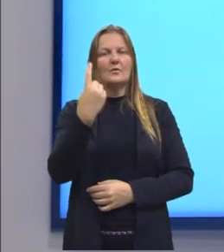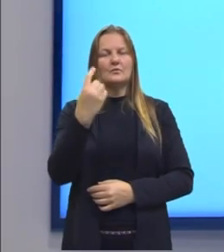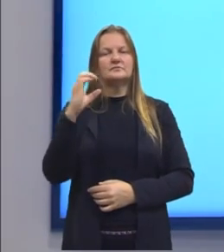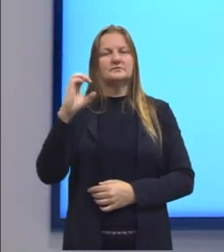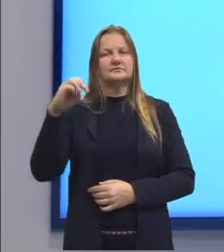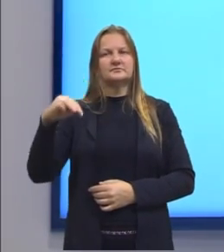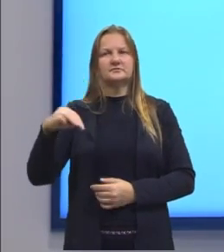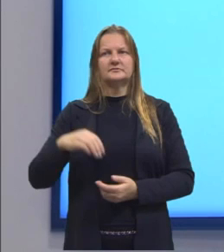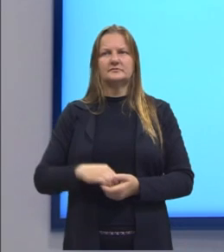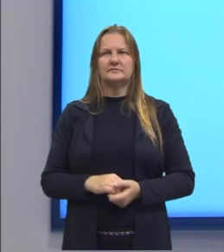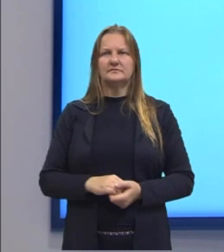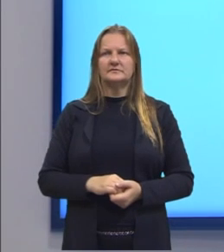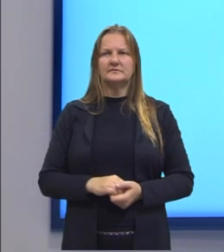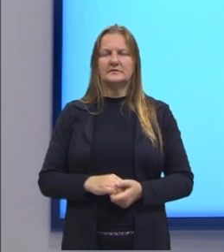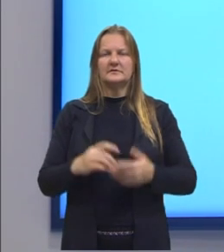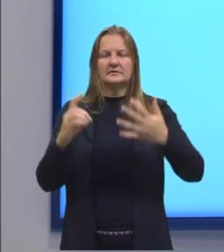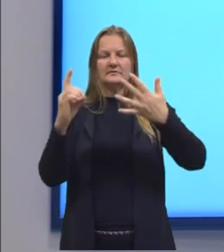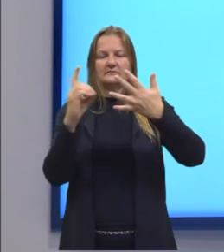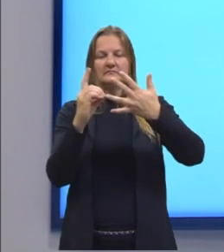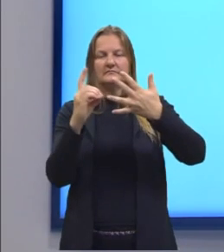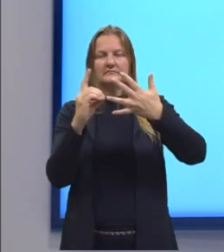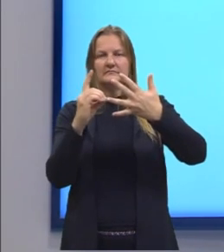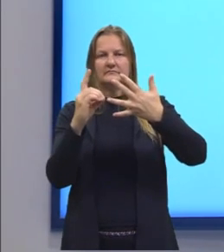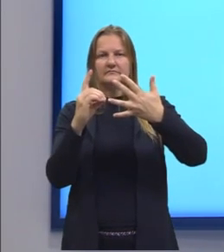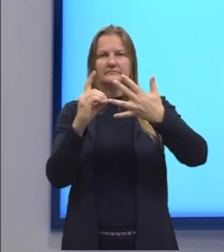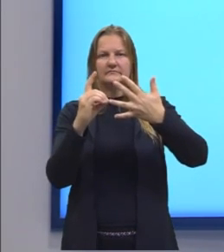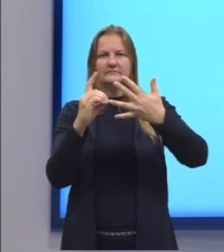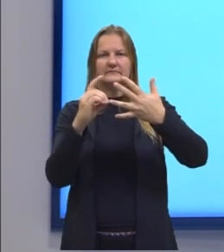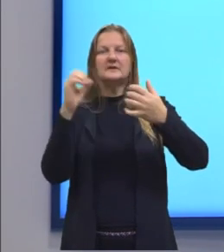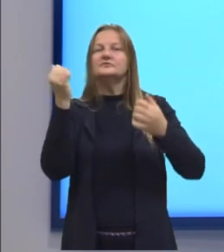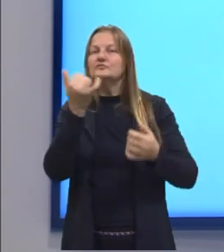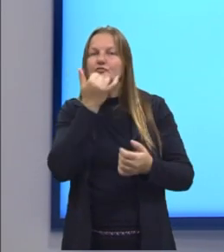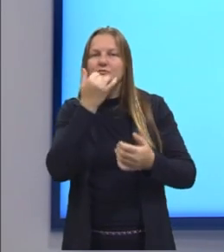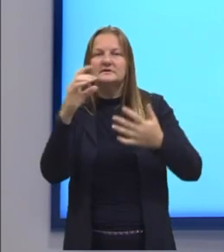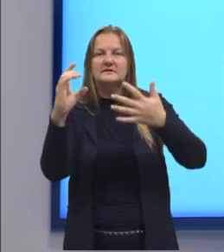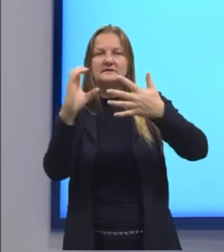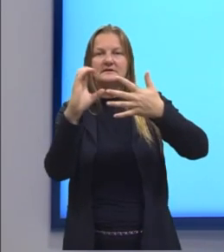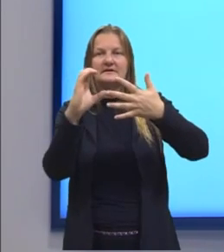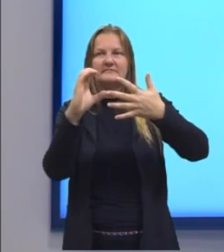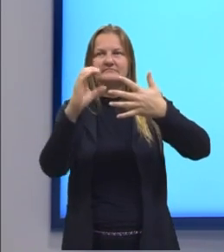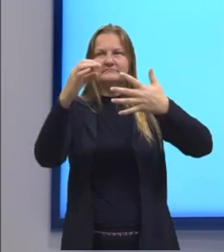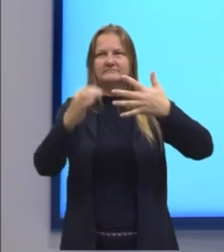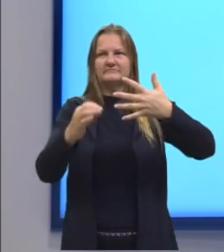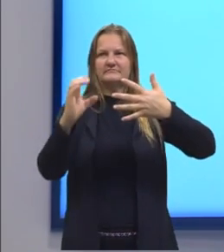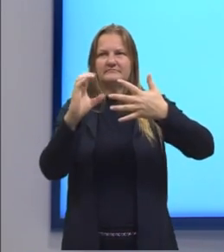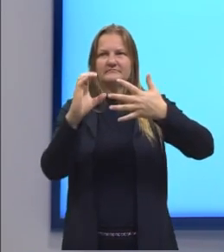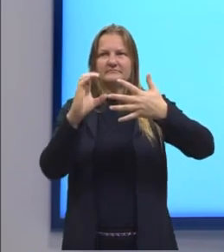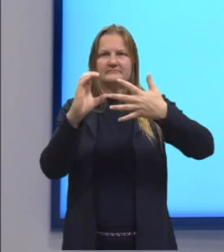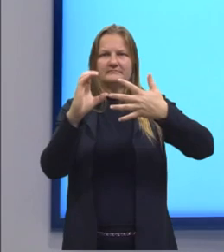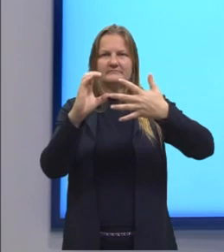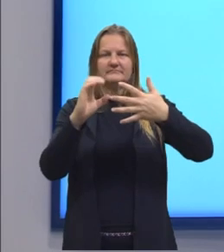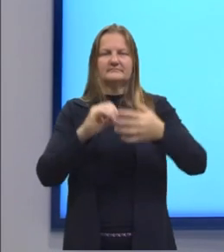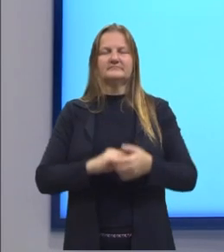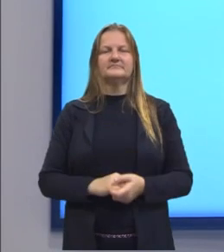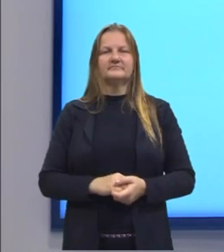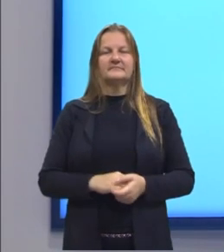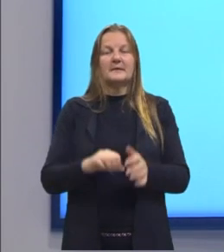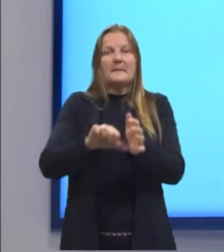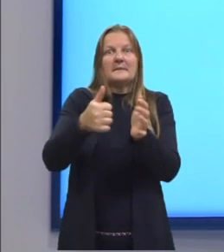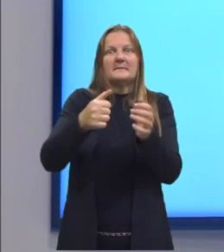centímetro alternativa correta letra C Então resolvemos a primeira questão